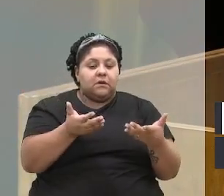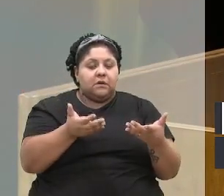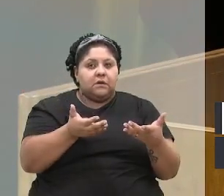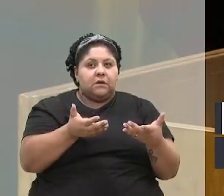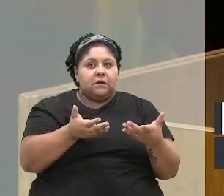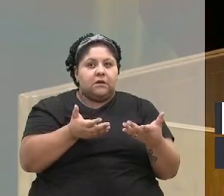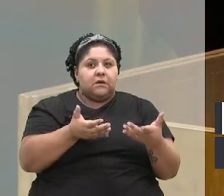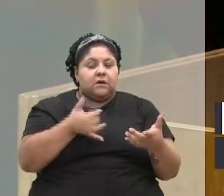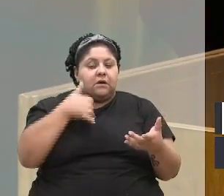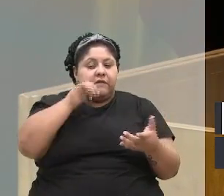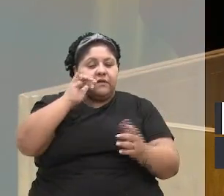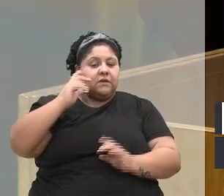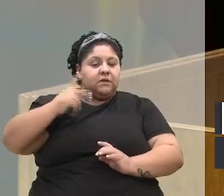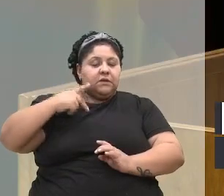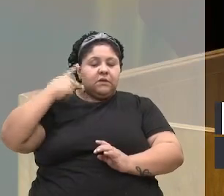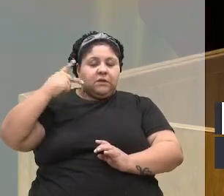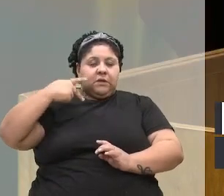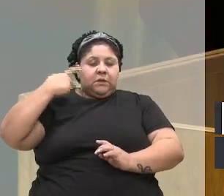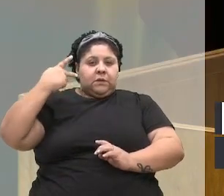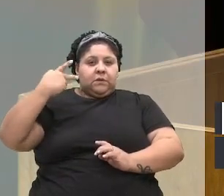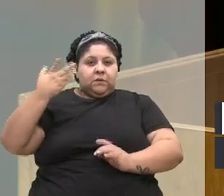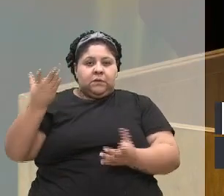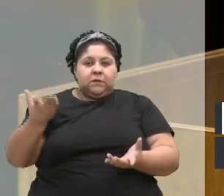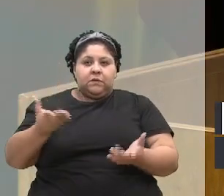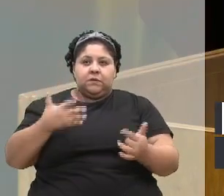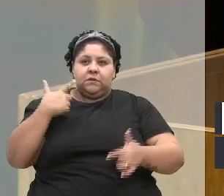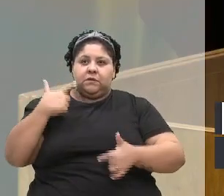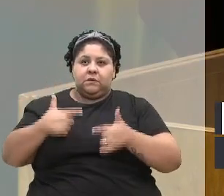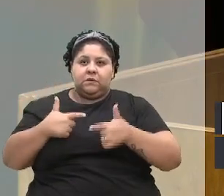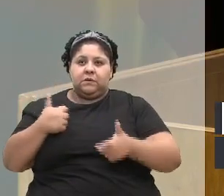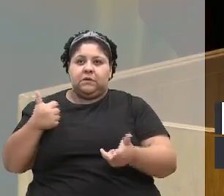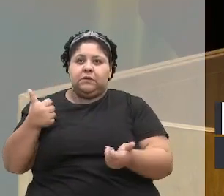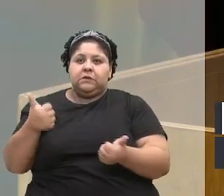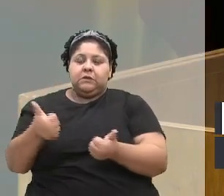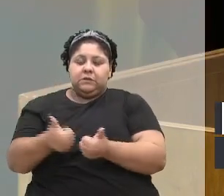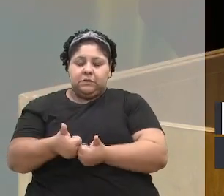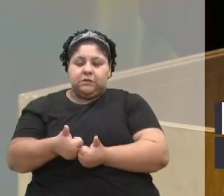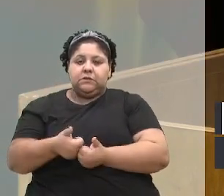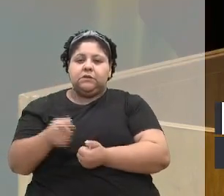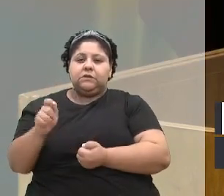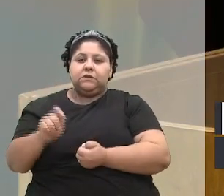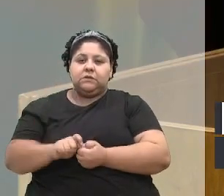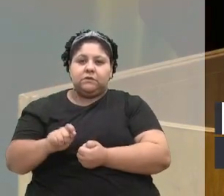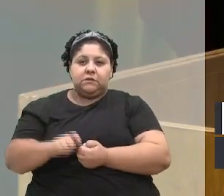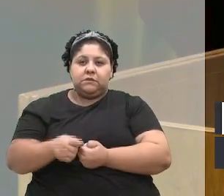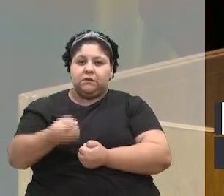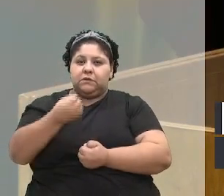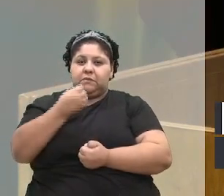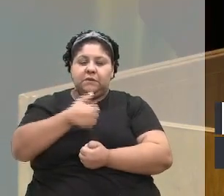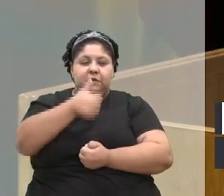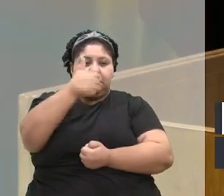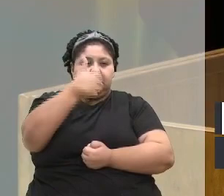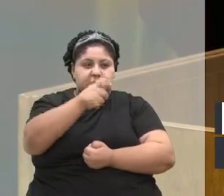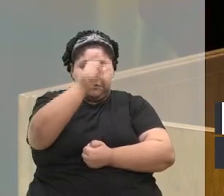politicagem, vamos trabalhar em conjunto, fazer o bem sem olhar a quem,